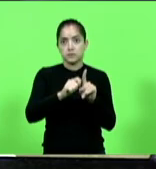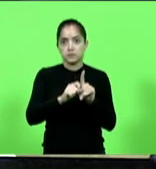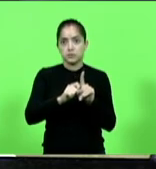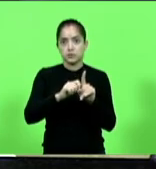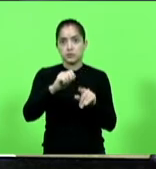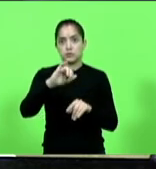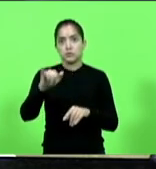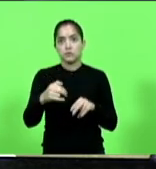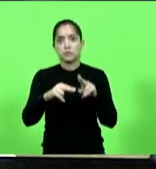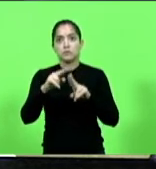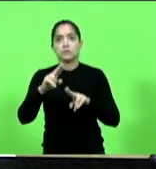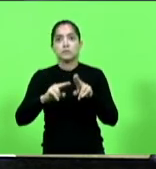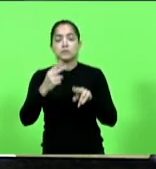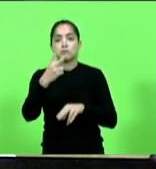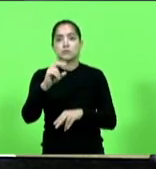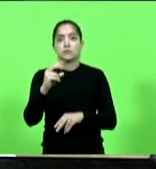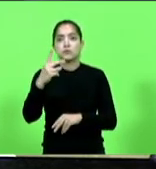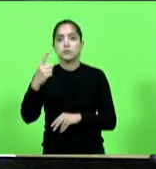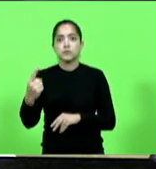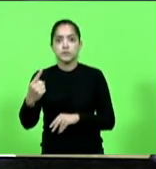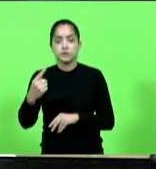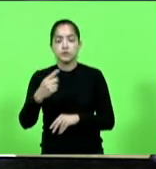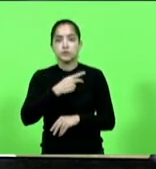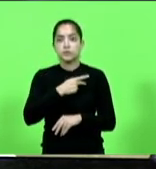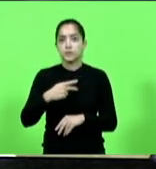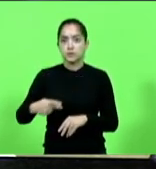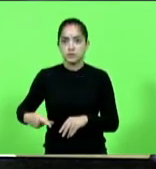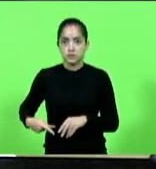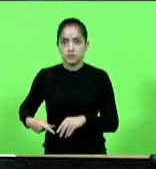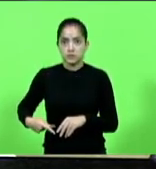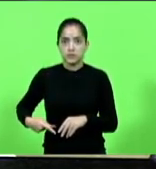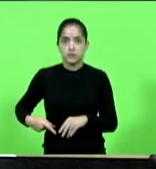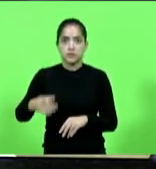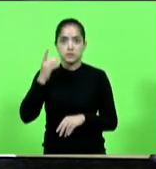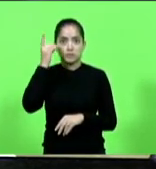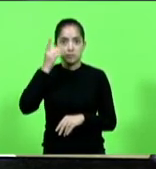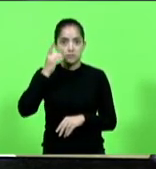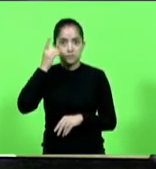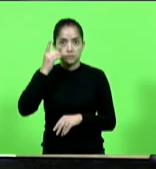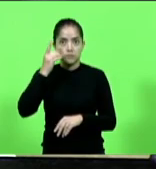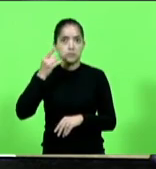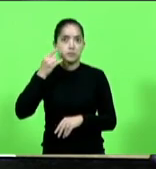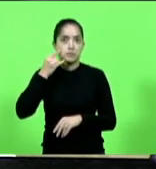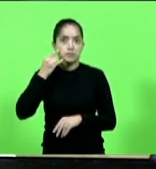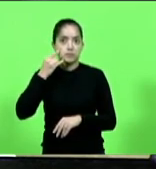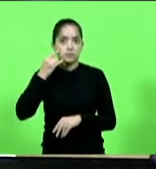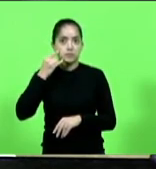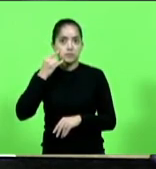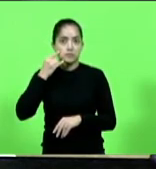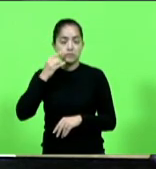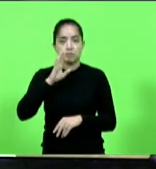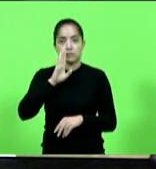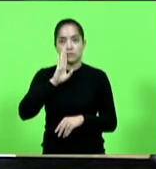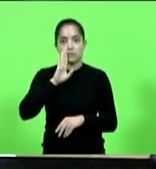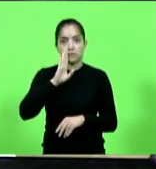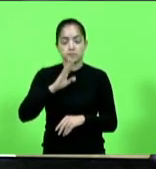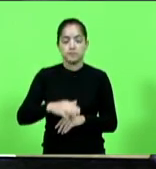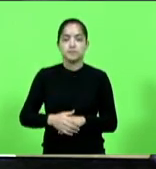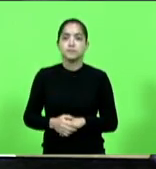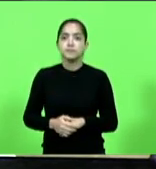junho de 2021. Presidência, deputados Mauro de Nadal e Nilso Berlanda.